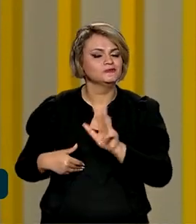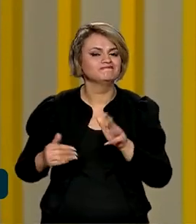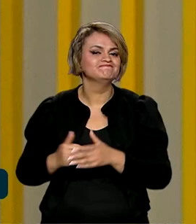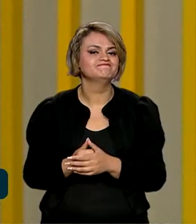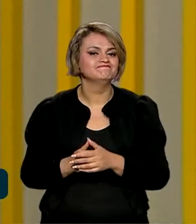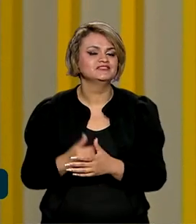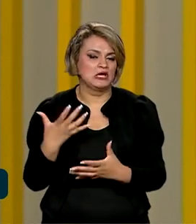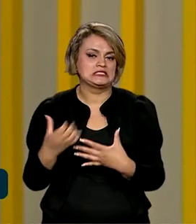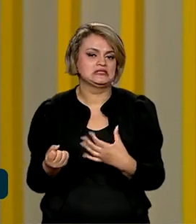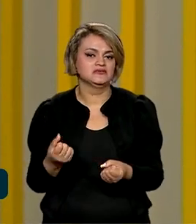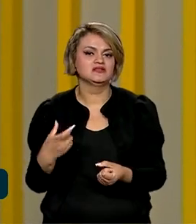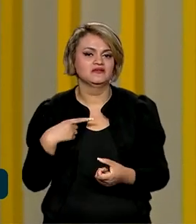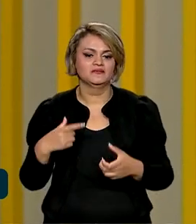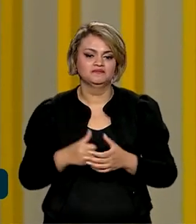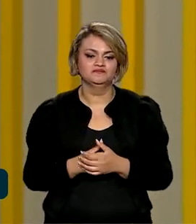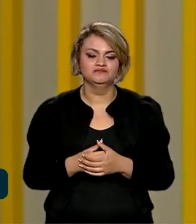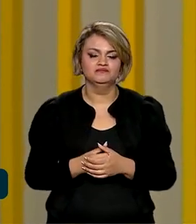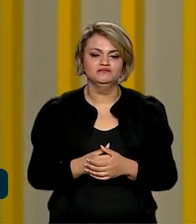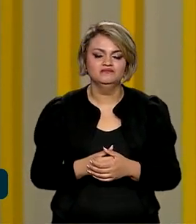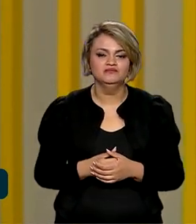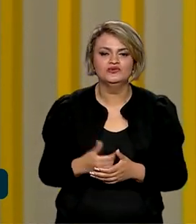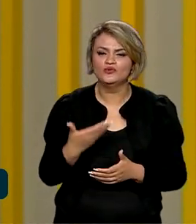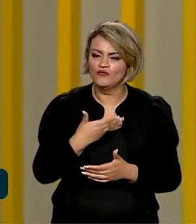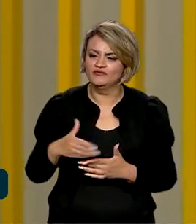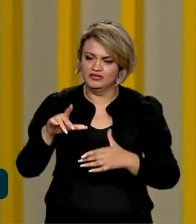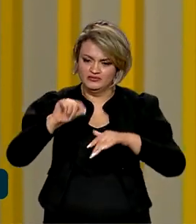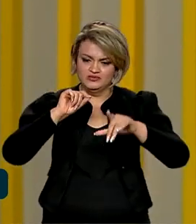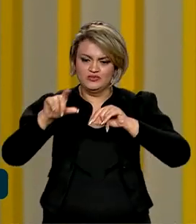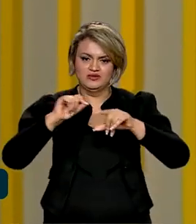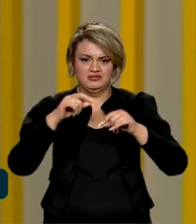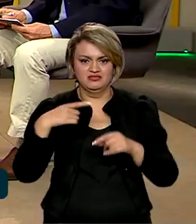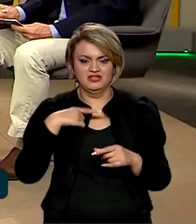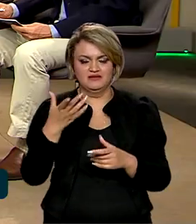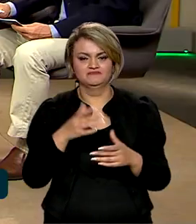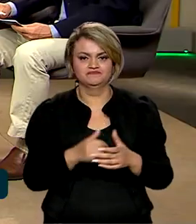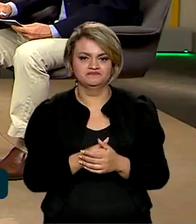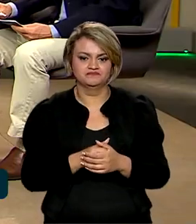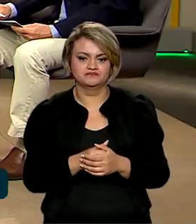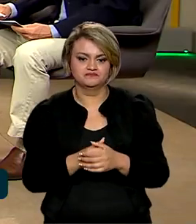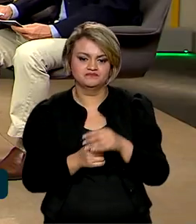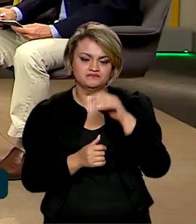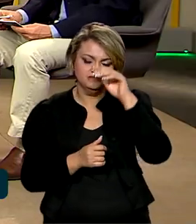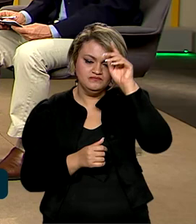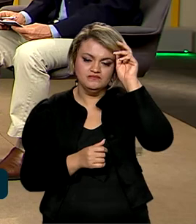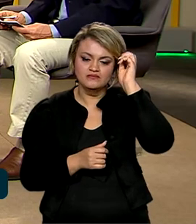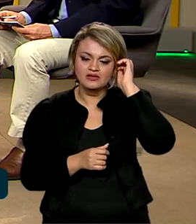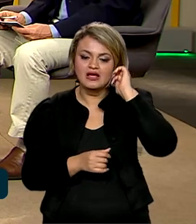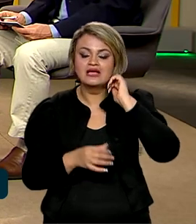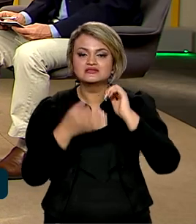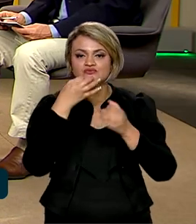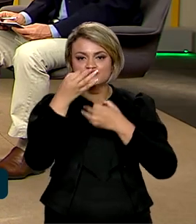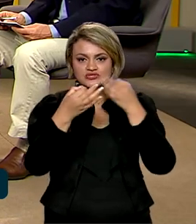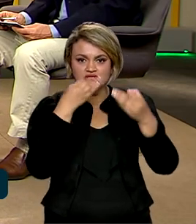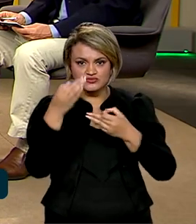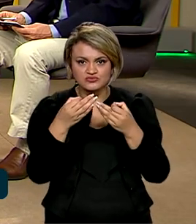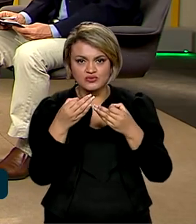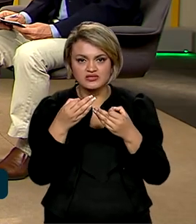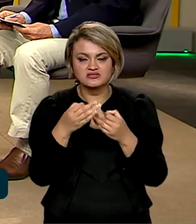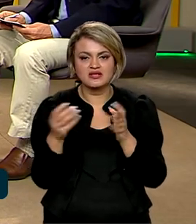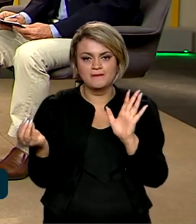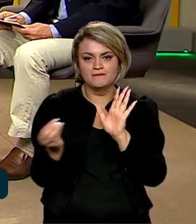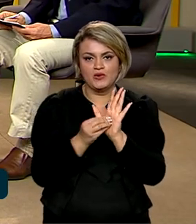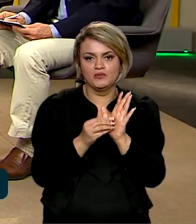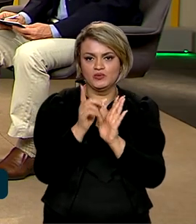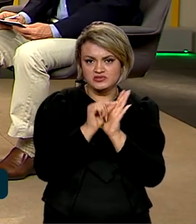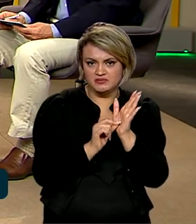sendo assimiladas. O governo está fazendo esse filtro aí, né? Secretário, e parte dessas sugestões já vai ser incorporada ao orçamento